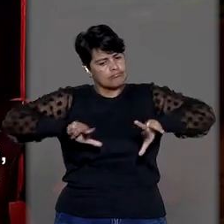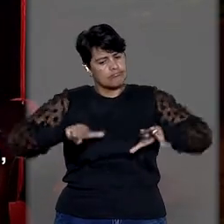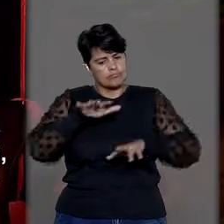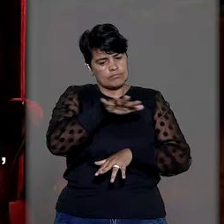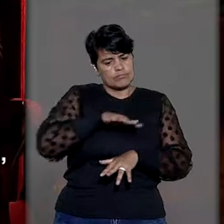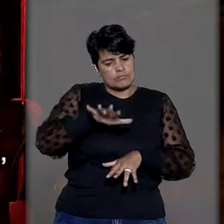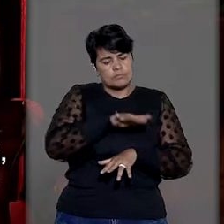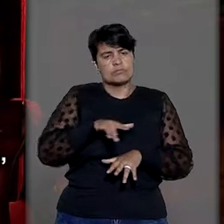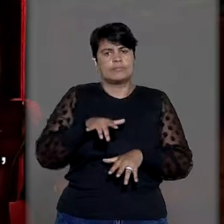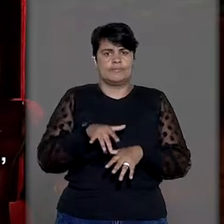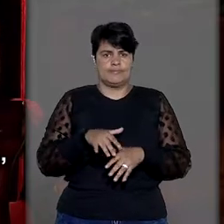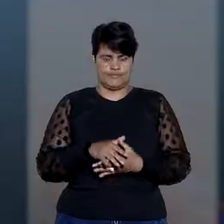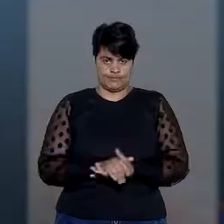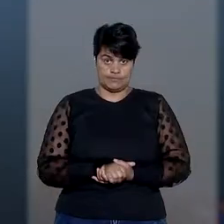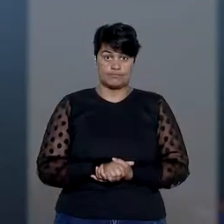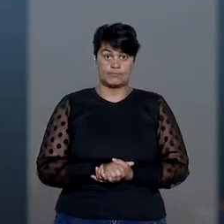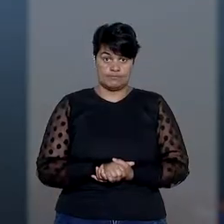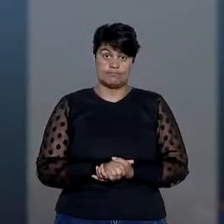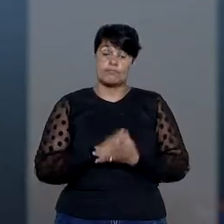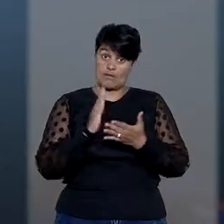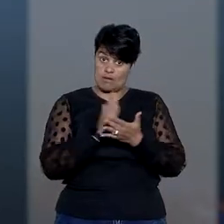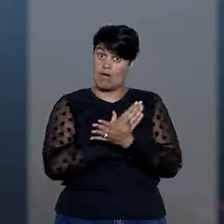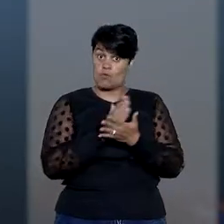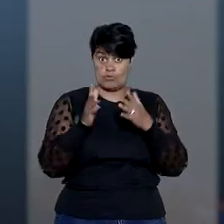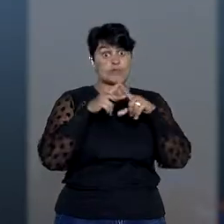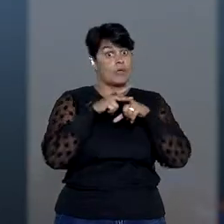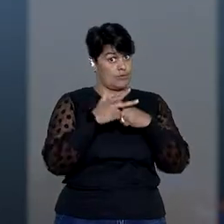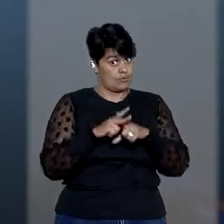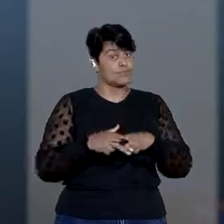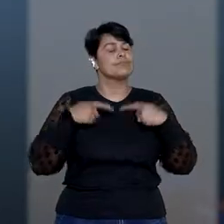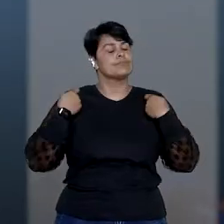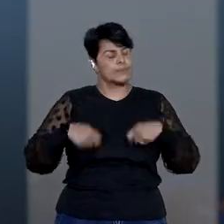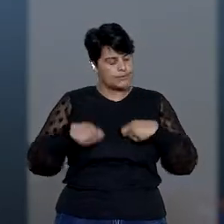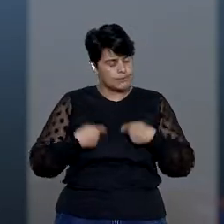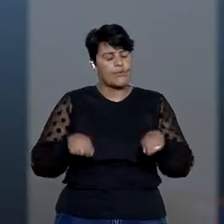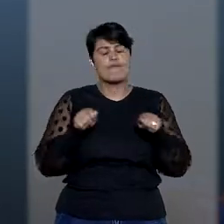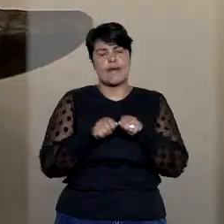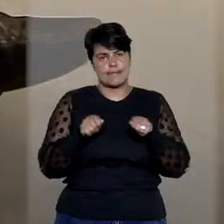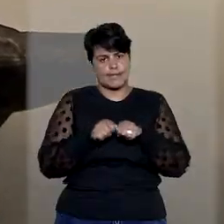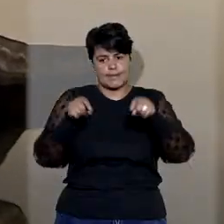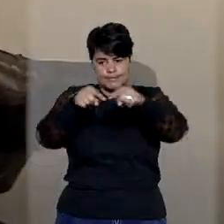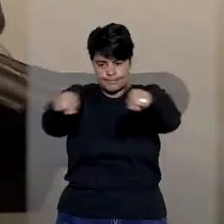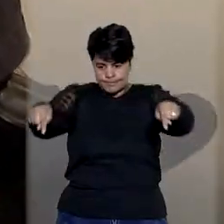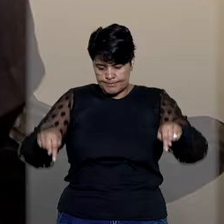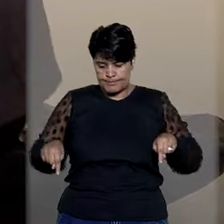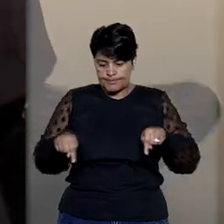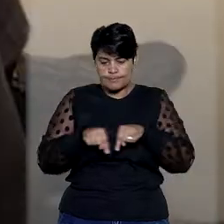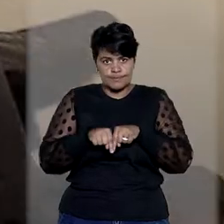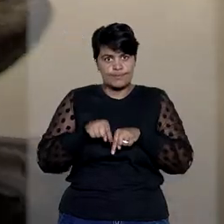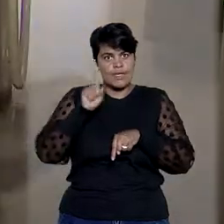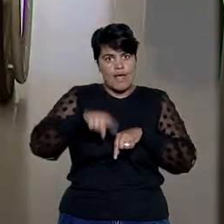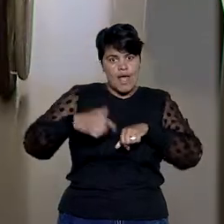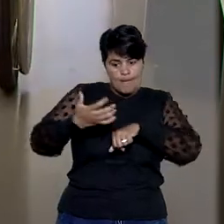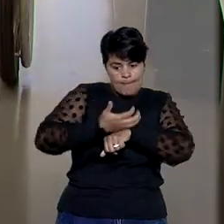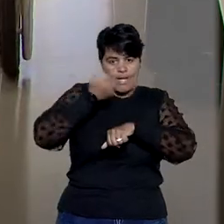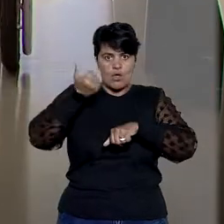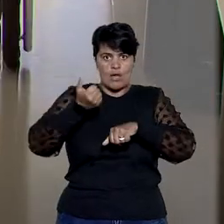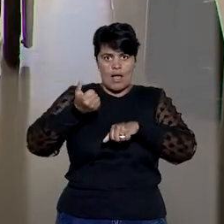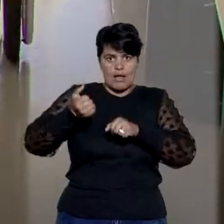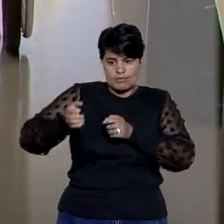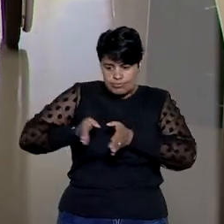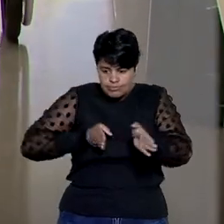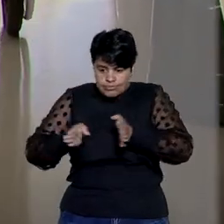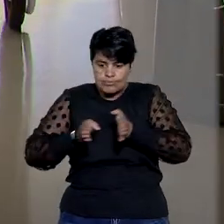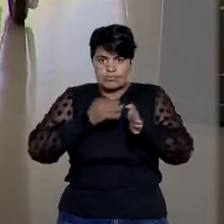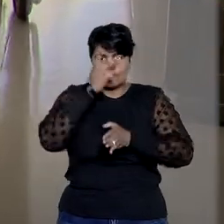ambientes físicos, virtuais. Alguns ajustes a gente precisou fazer no layout físico para melhorar a acessibilidade